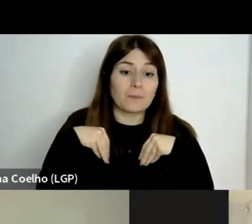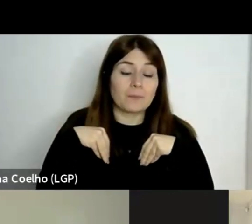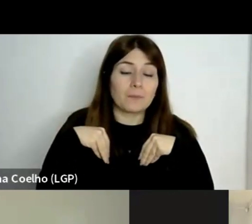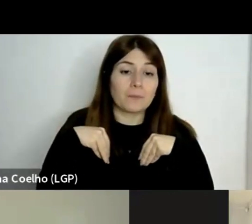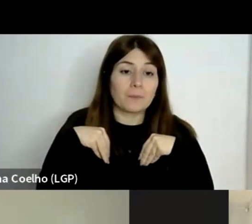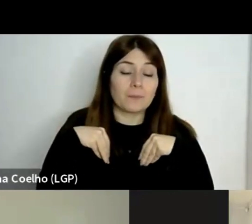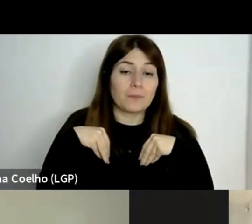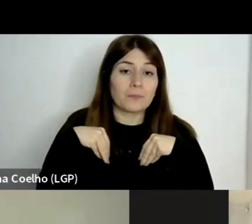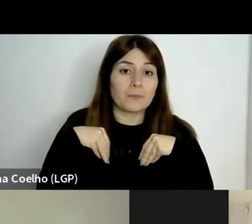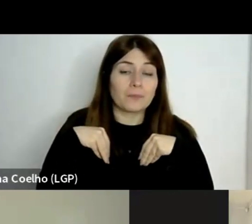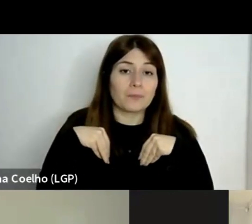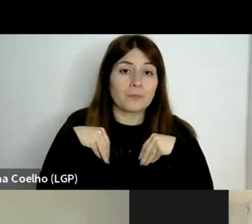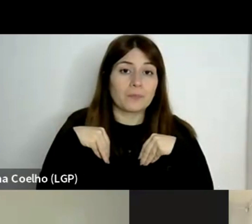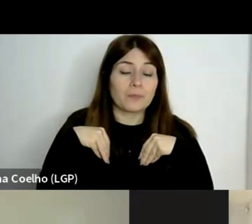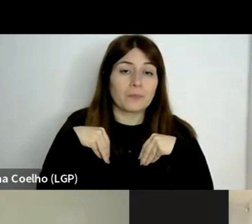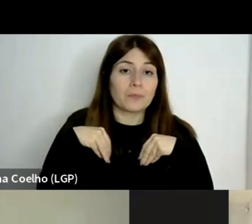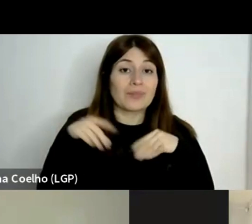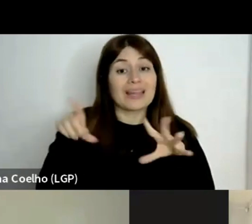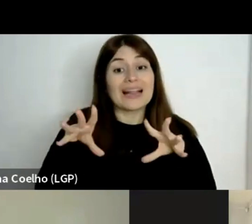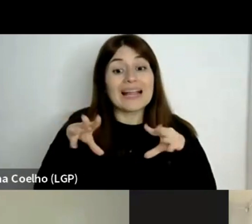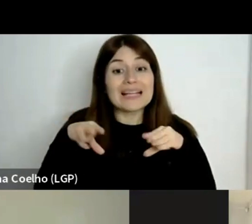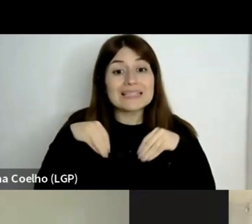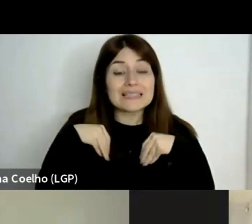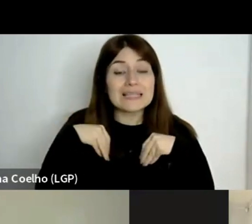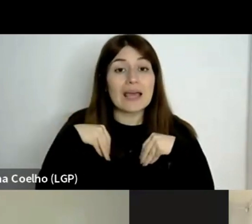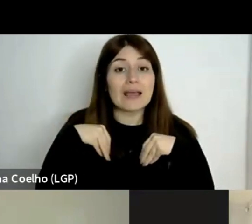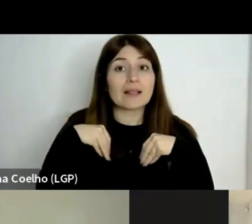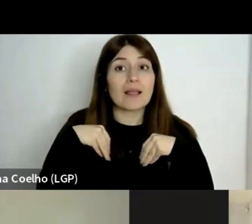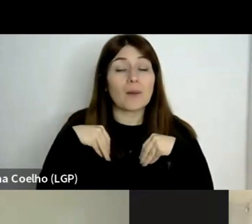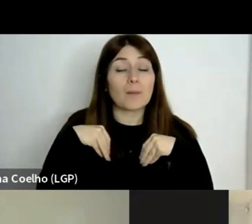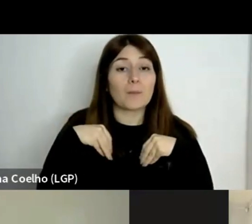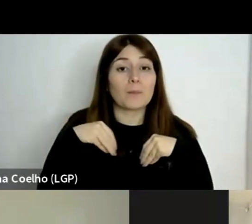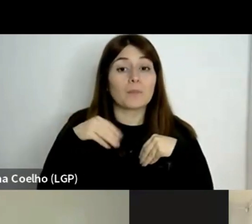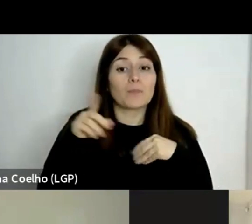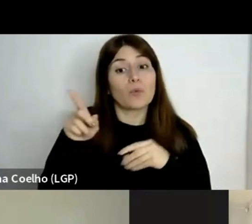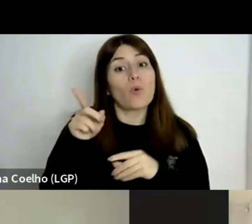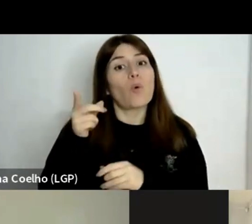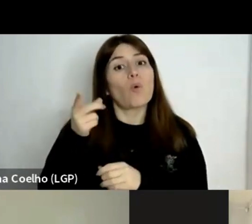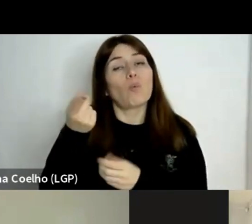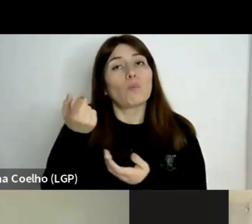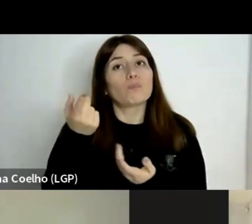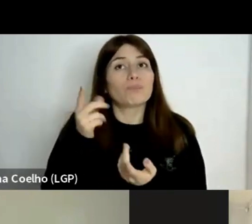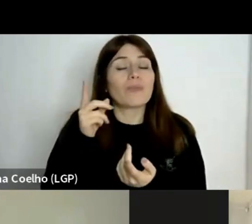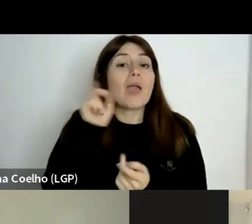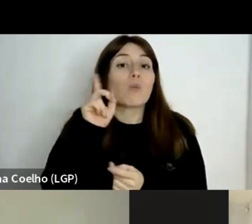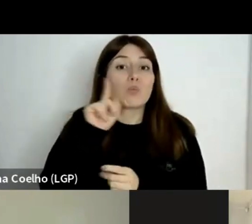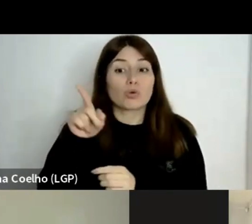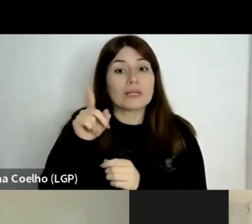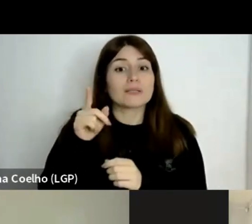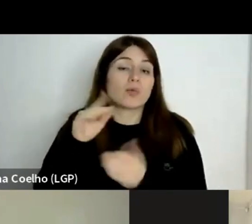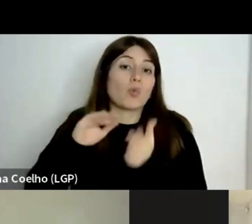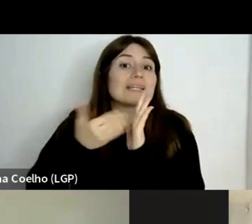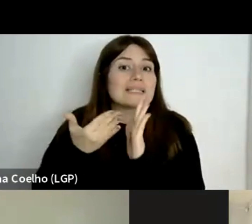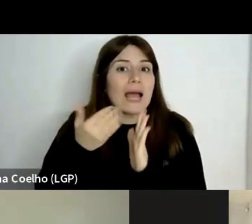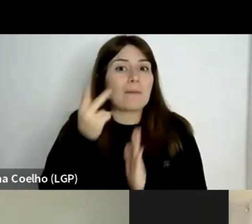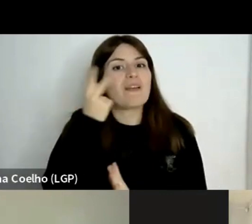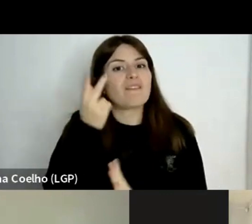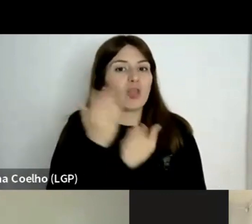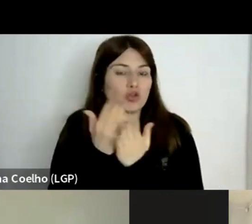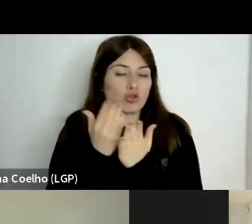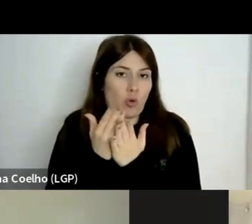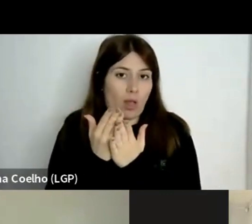considera ser o papel primacial dos exames na vida escolar, diz ele, com